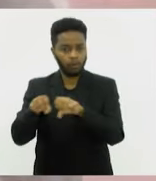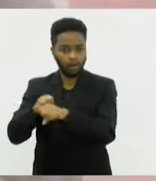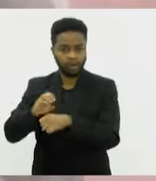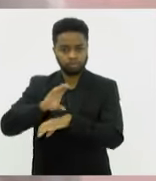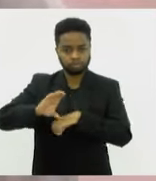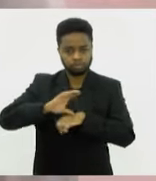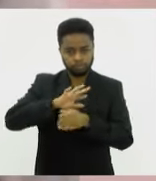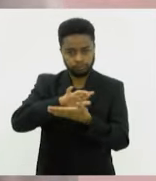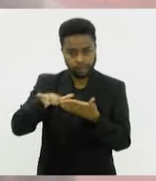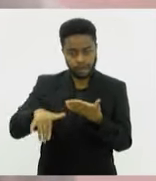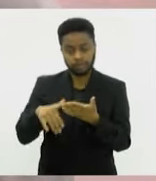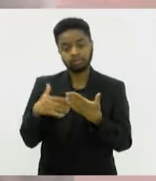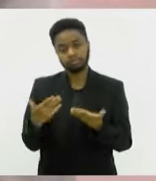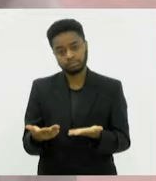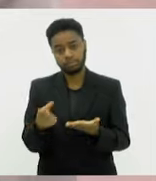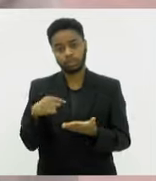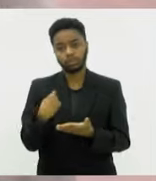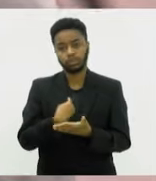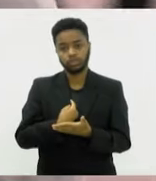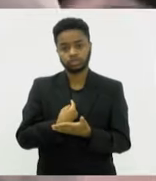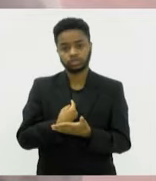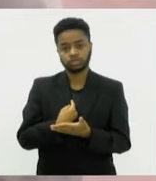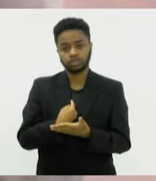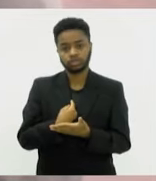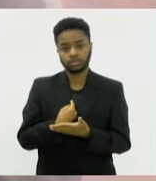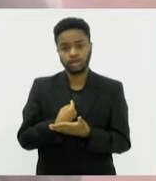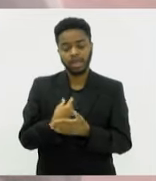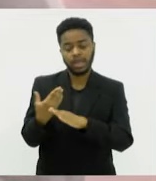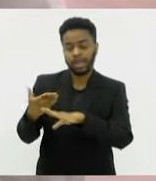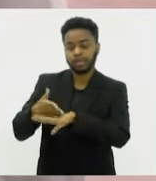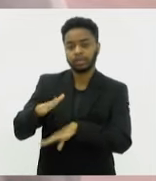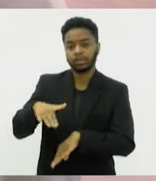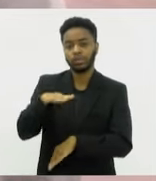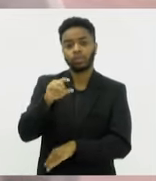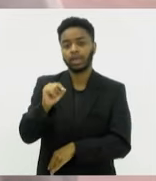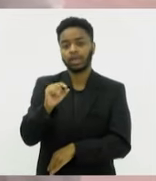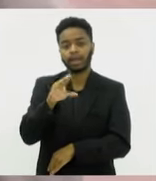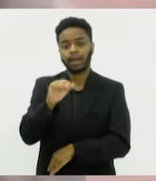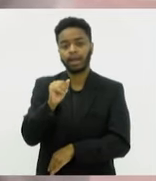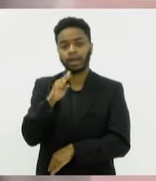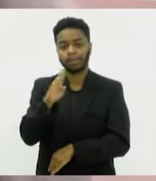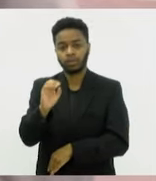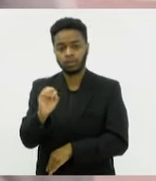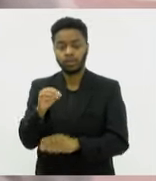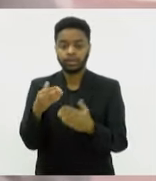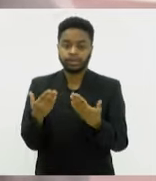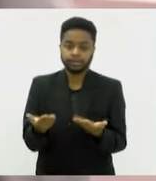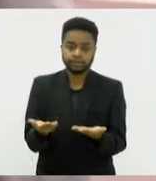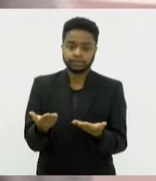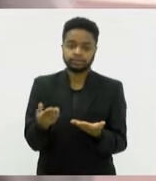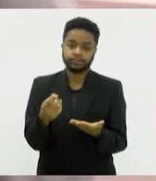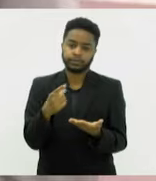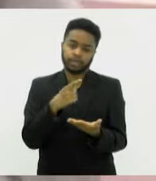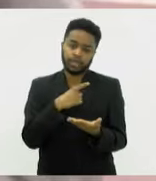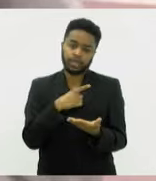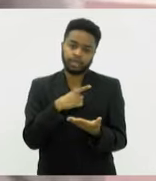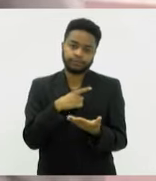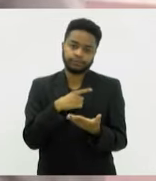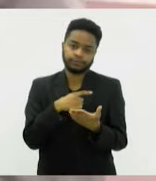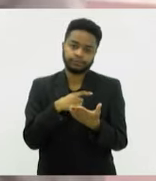fizemos a nossa formatura na graduação de cabo. E chegamos lá com um certo comando, né?